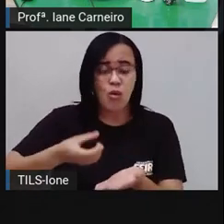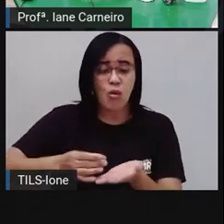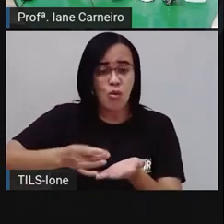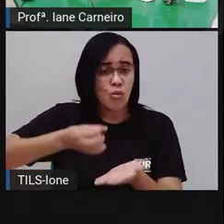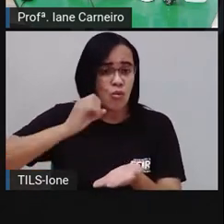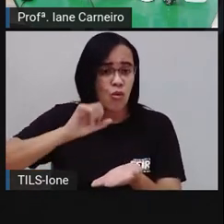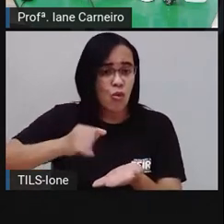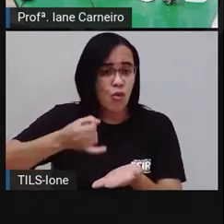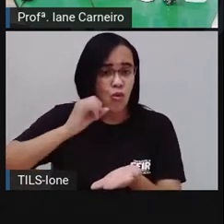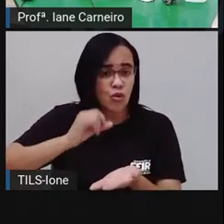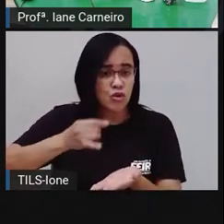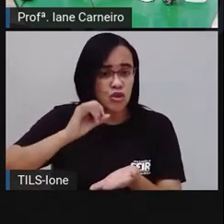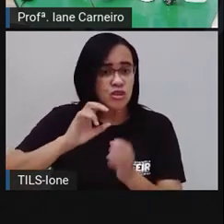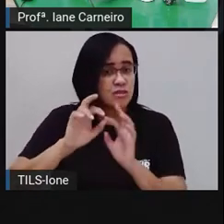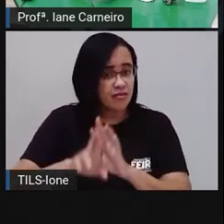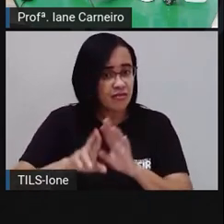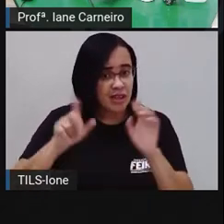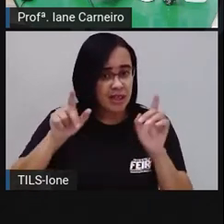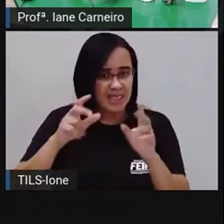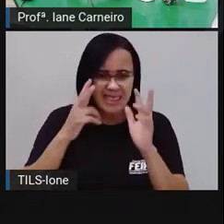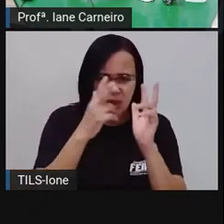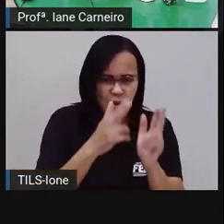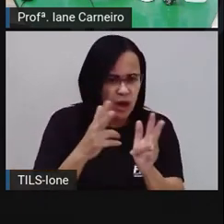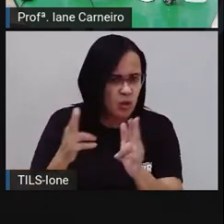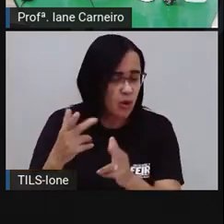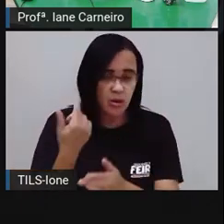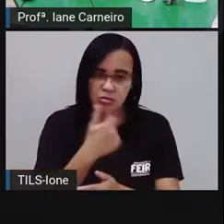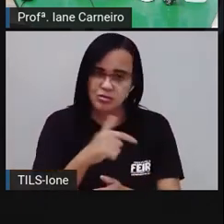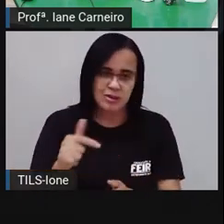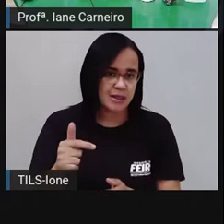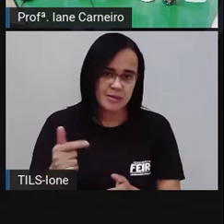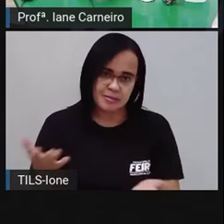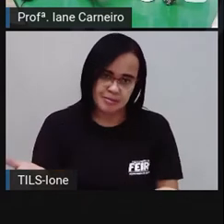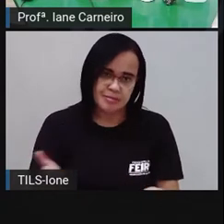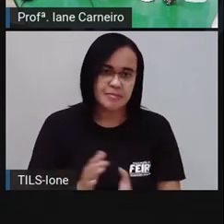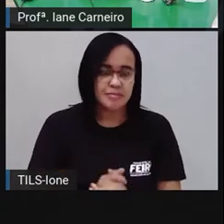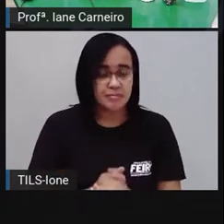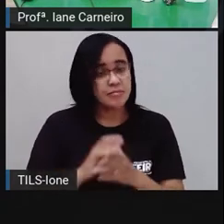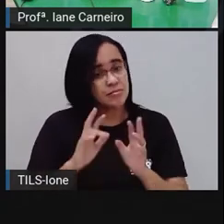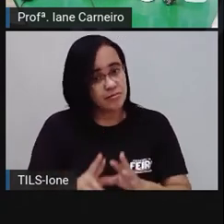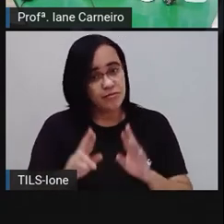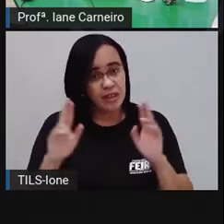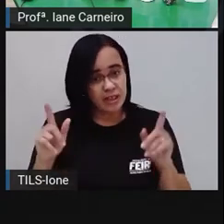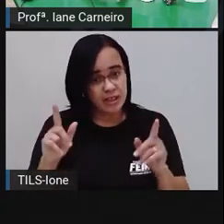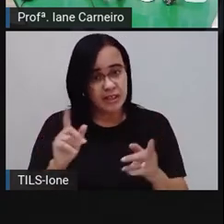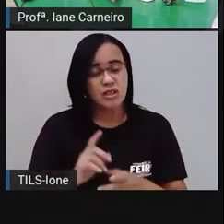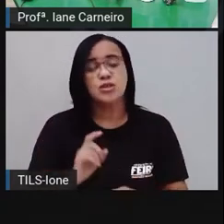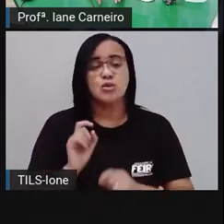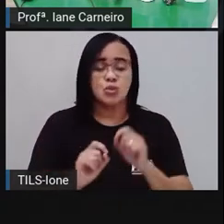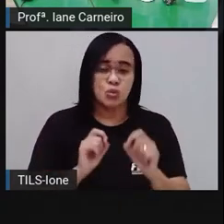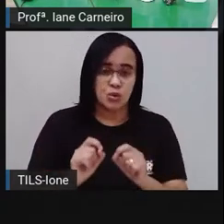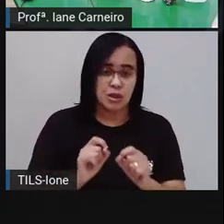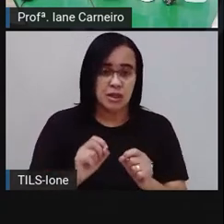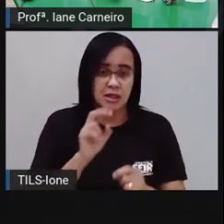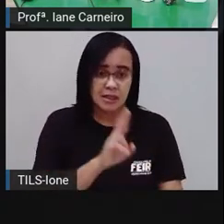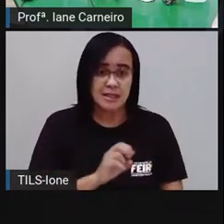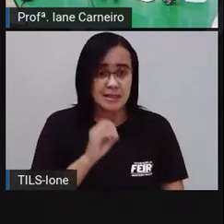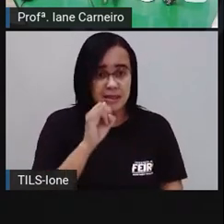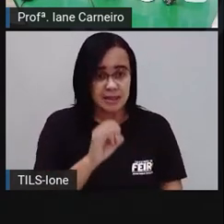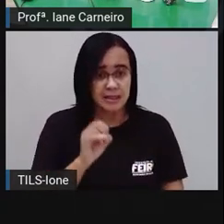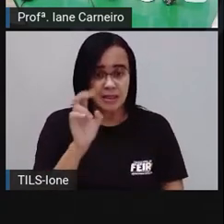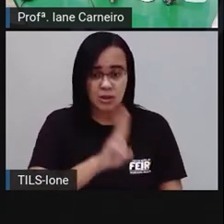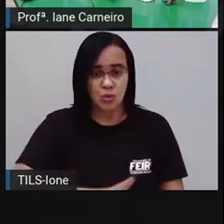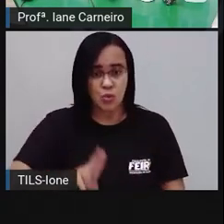menor, não tem uma medida exata, né? Então, é diferente se a PRO falasse aqui que nós iríamos usar, por exemplo,